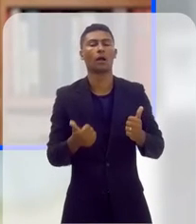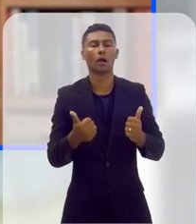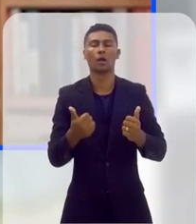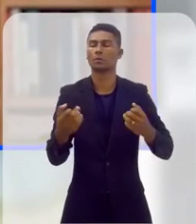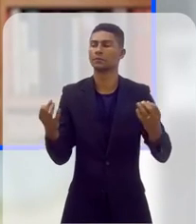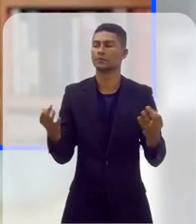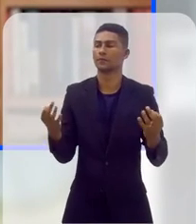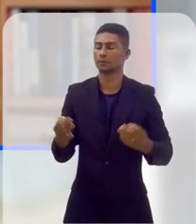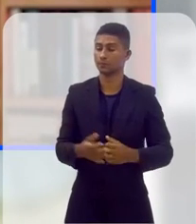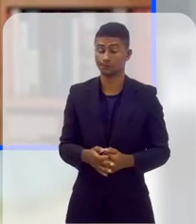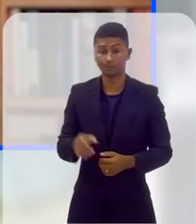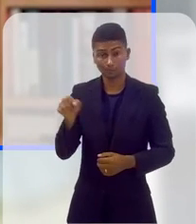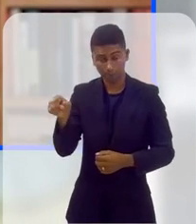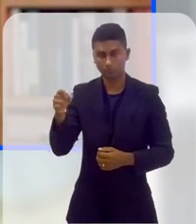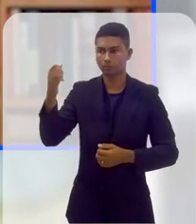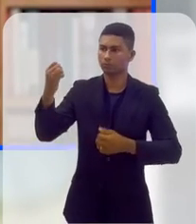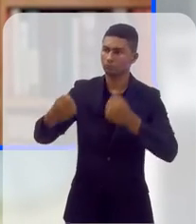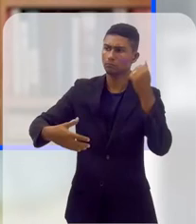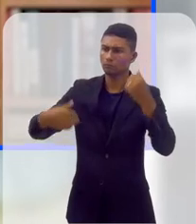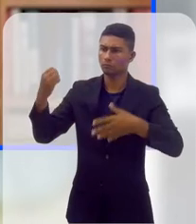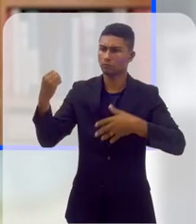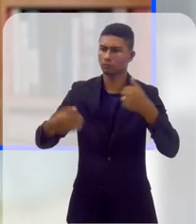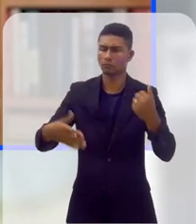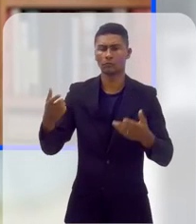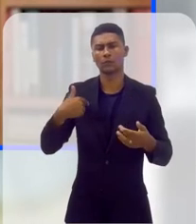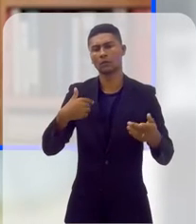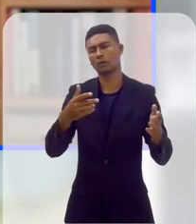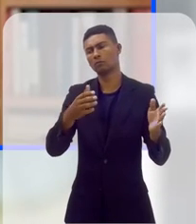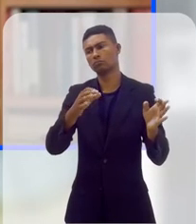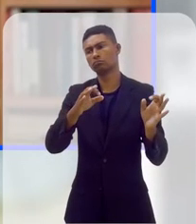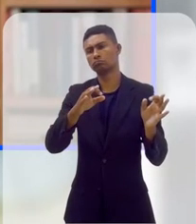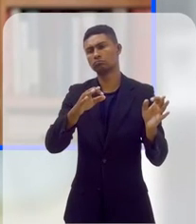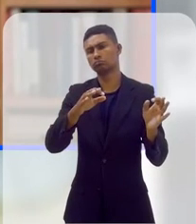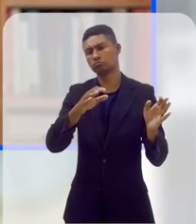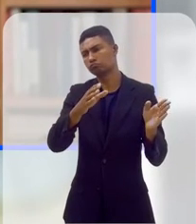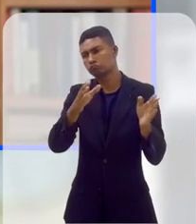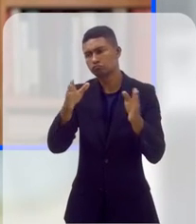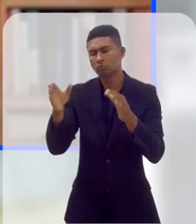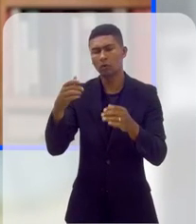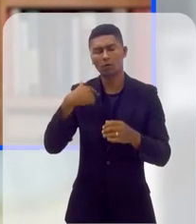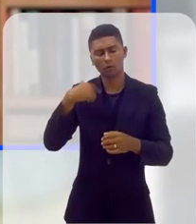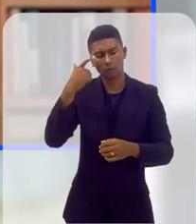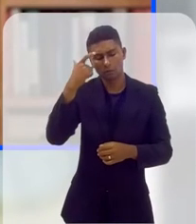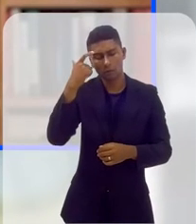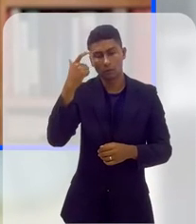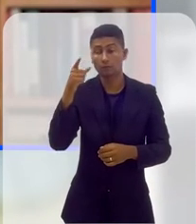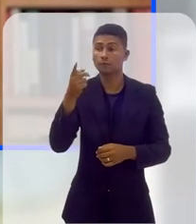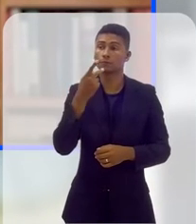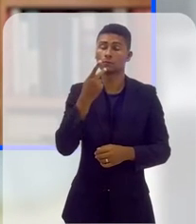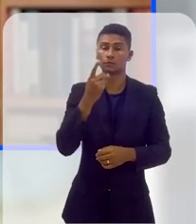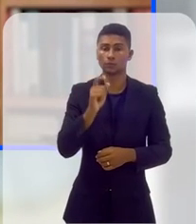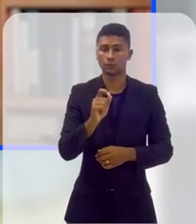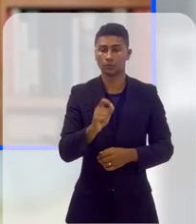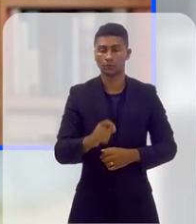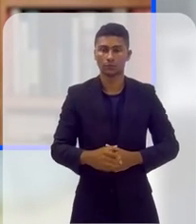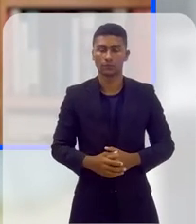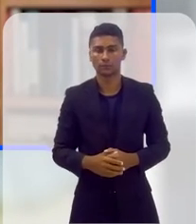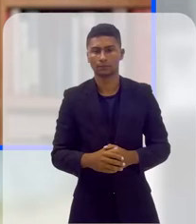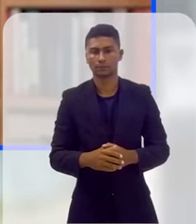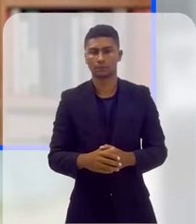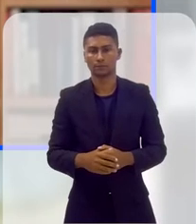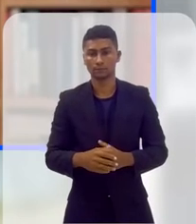a prefeitura tem um viés progressista, e, enfim, isso direciona uma série de políticas